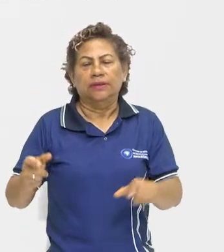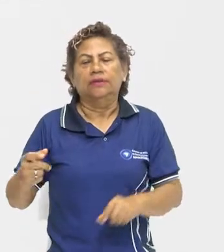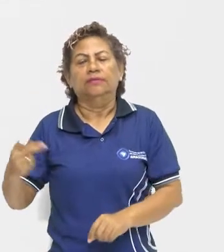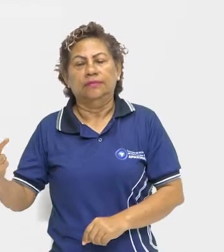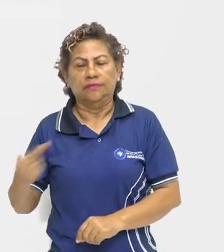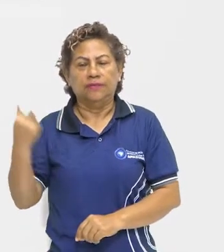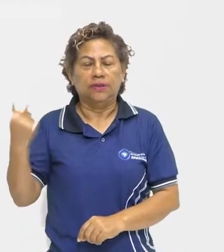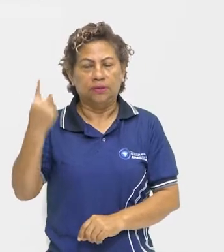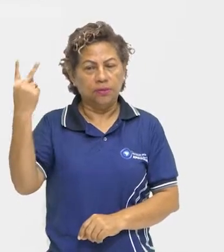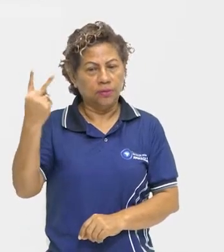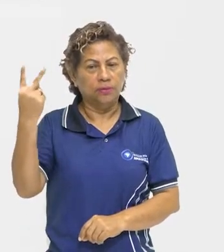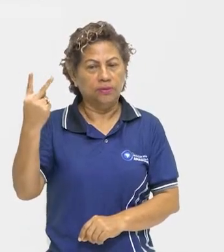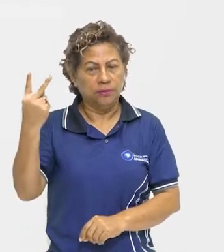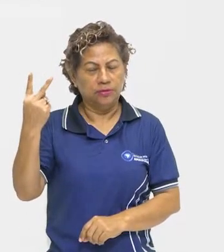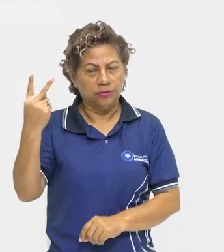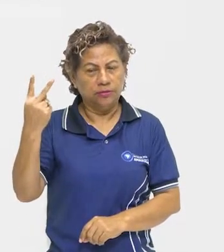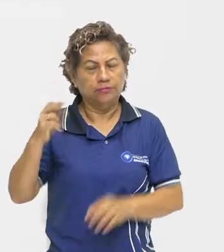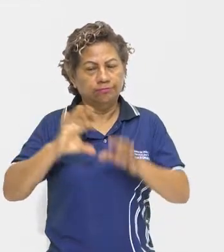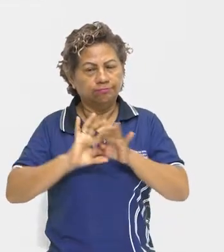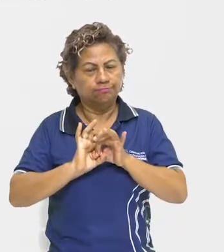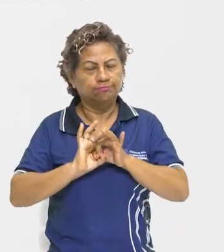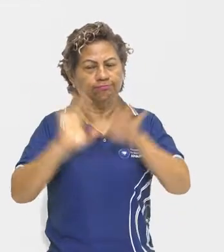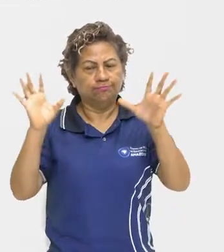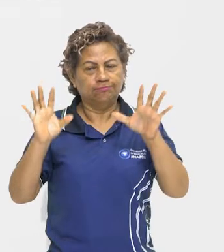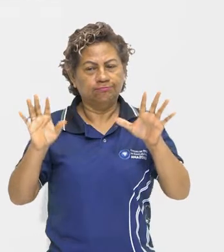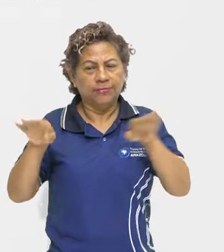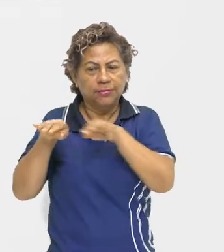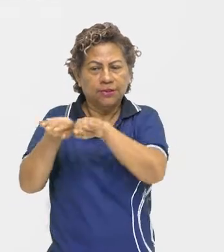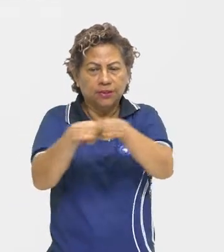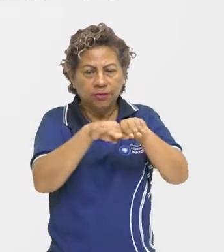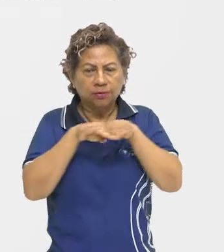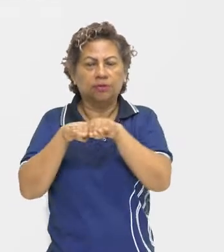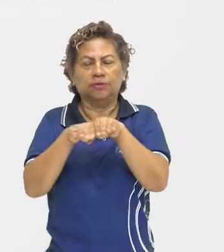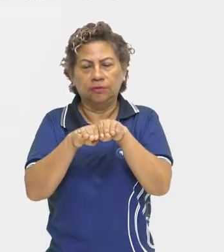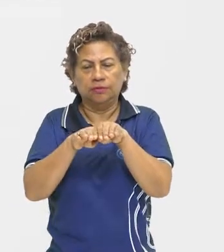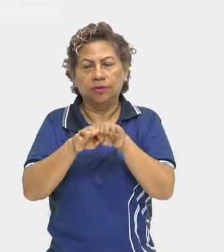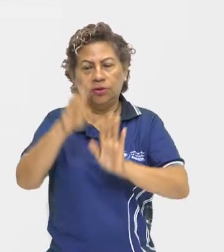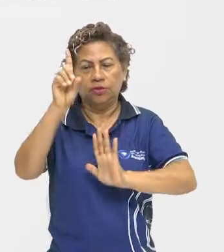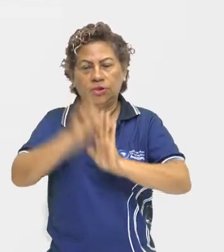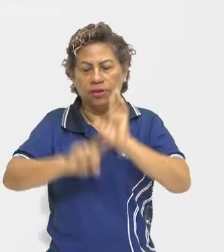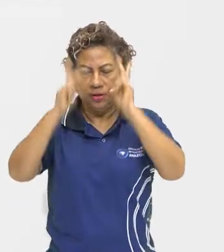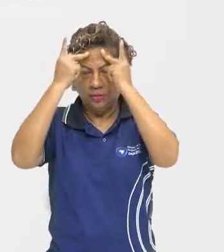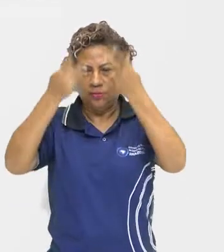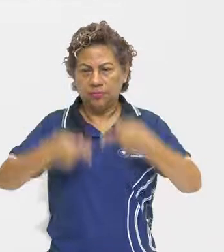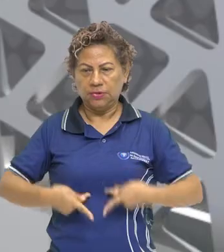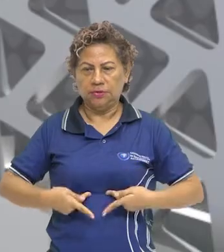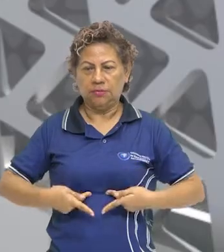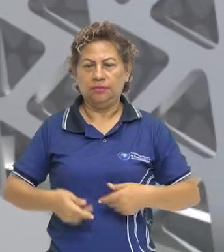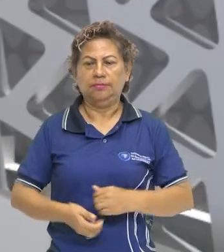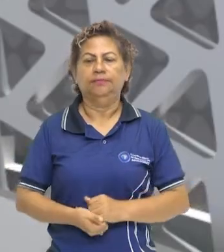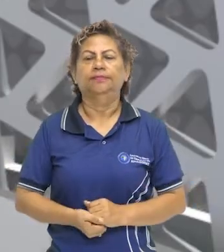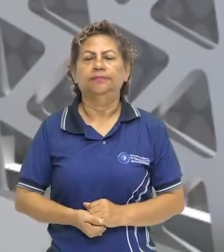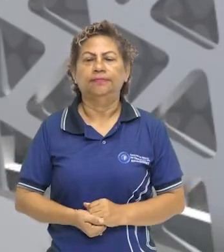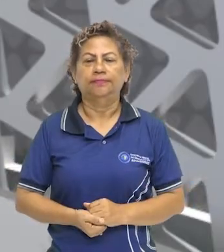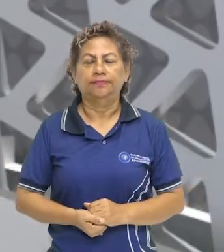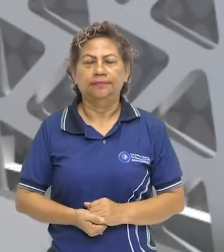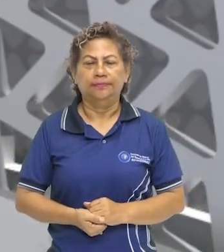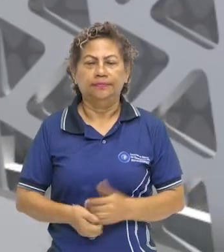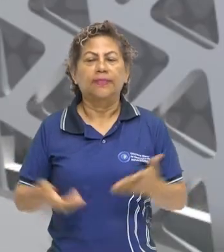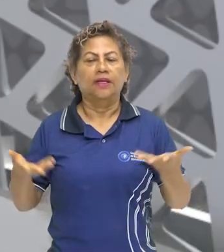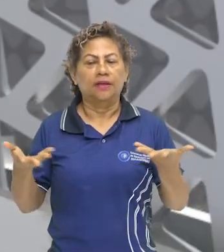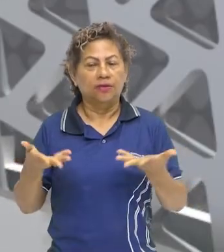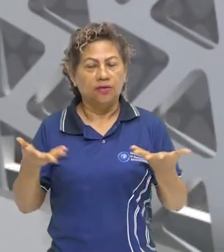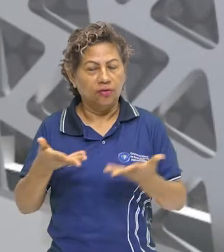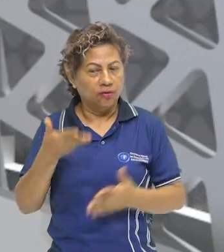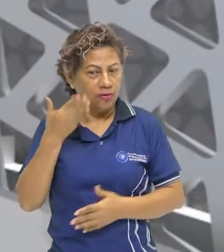fundamentados na democracia, na igualdade e nos direitos humanos. Então, amores, vamos